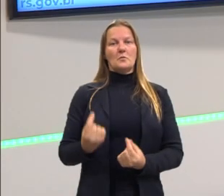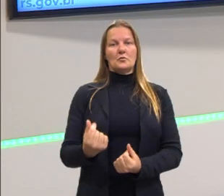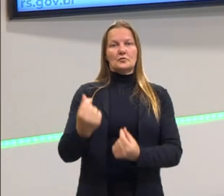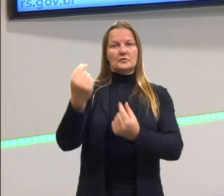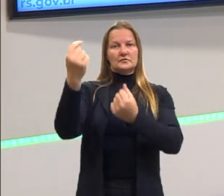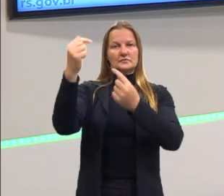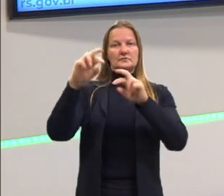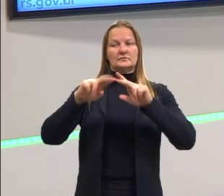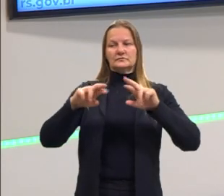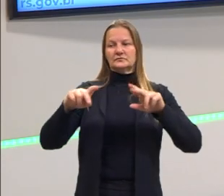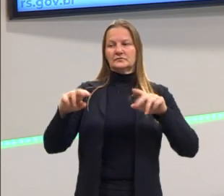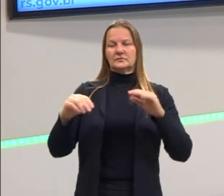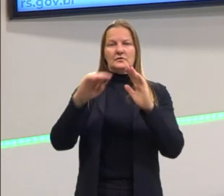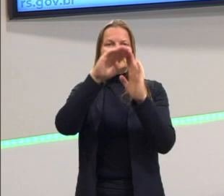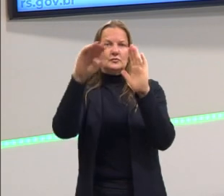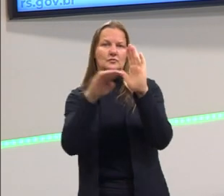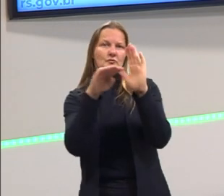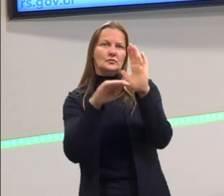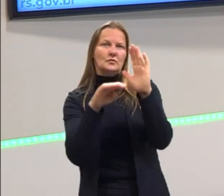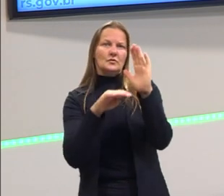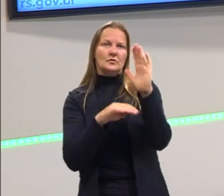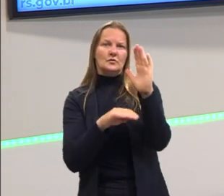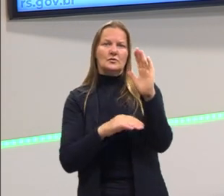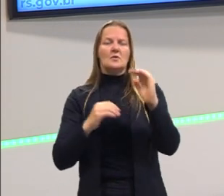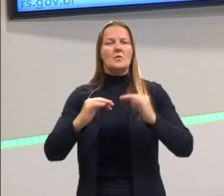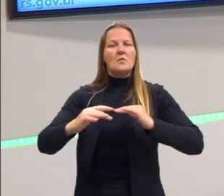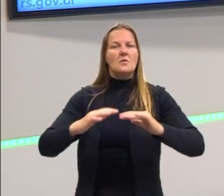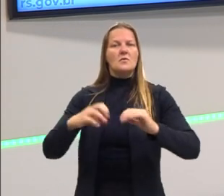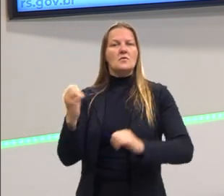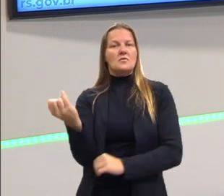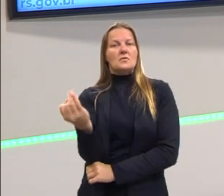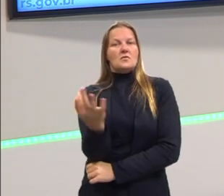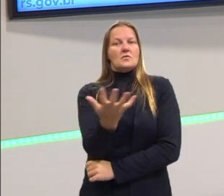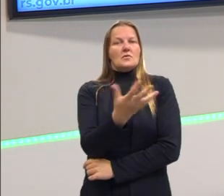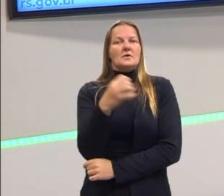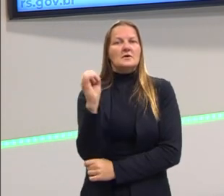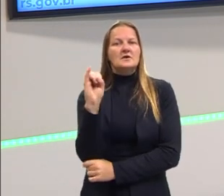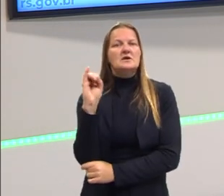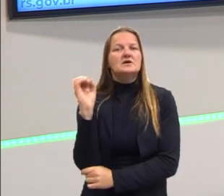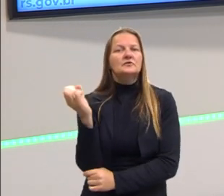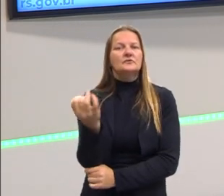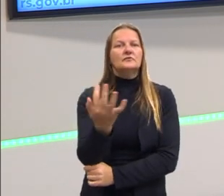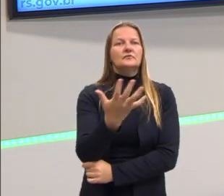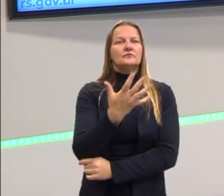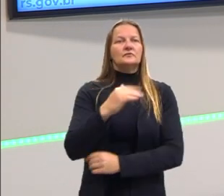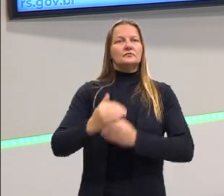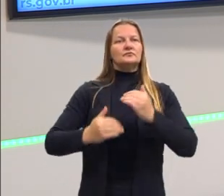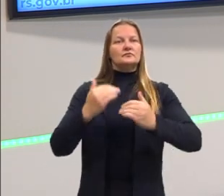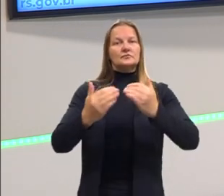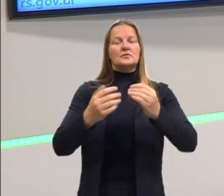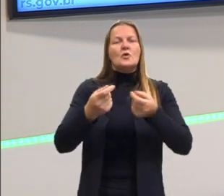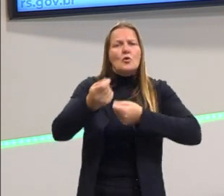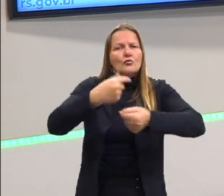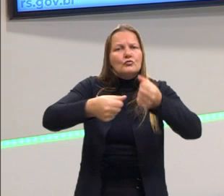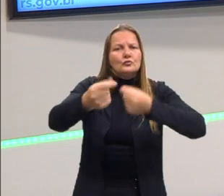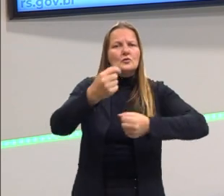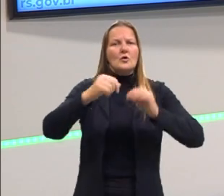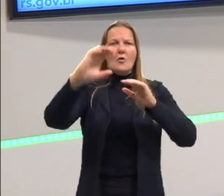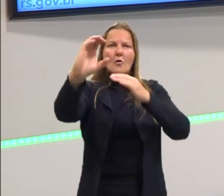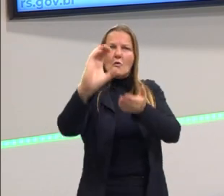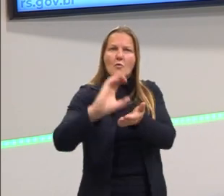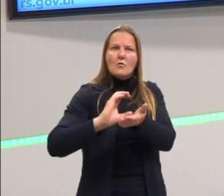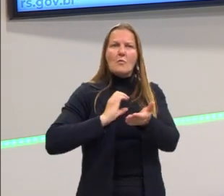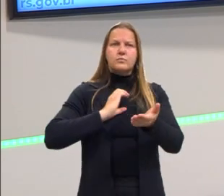uma camada que vai se movimentando, vai se inovando, vai fazendo comércio, acumulando riqueza,